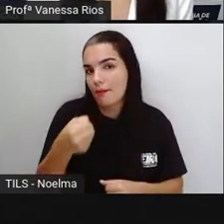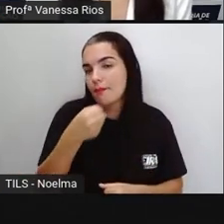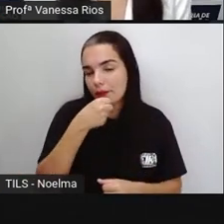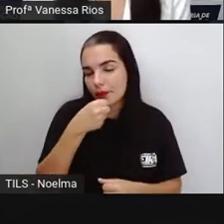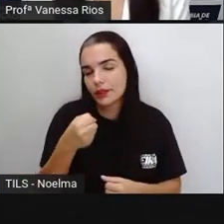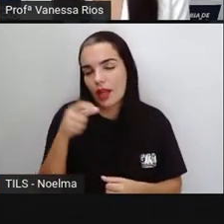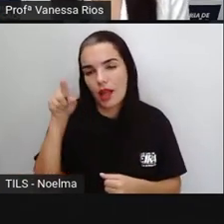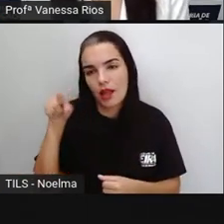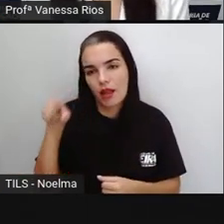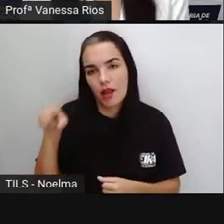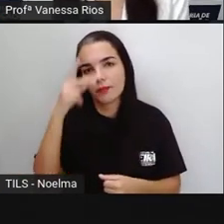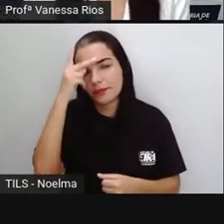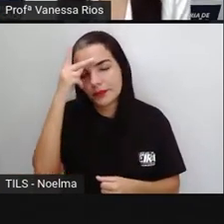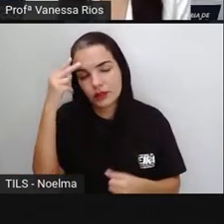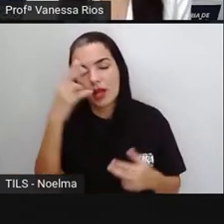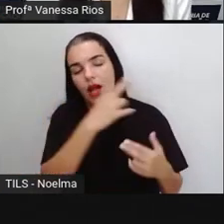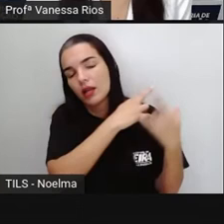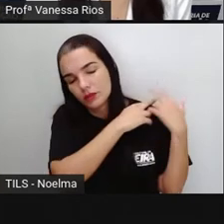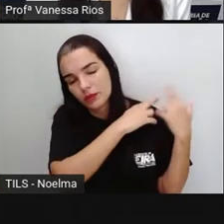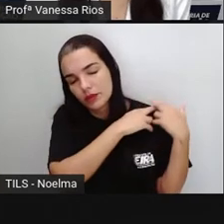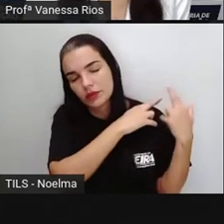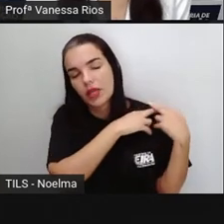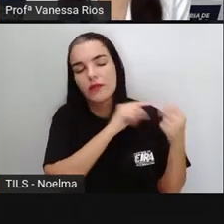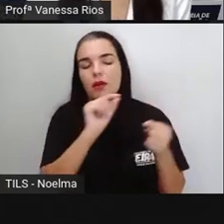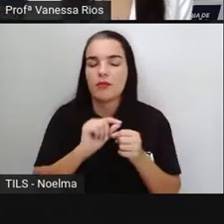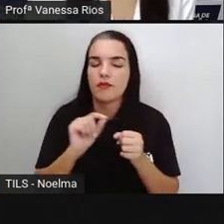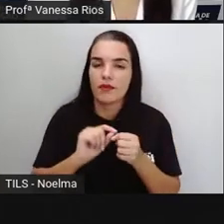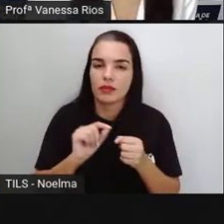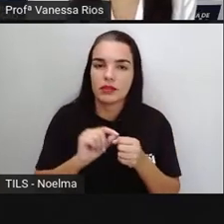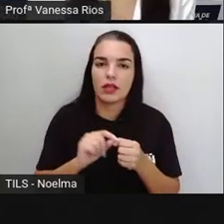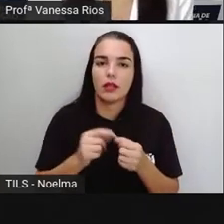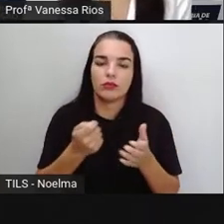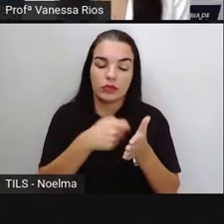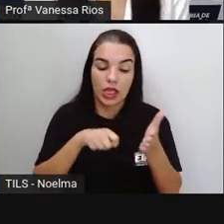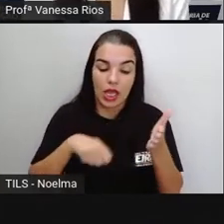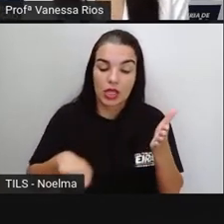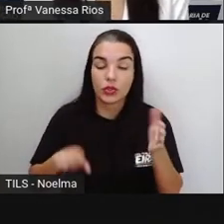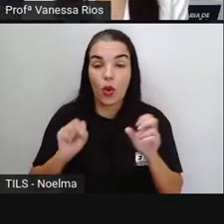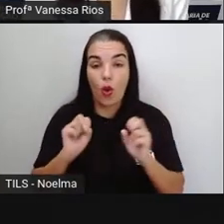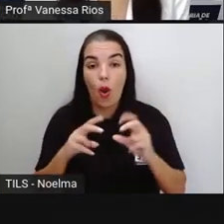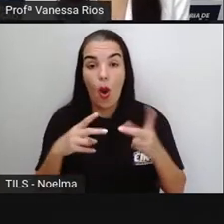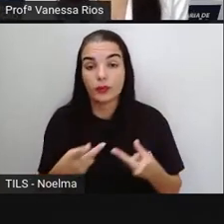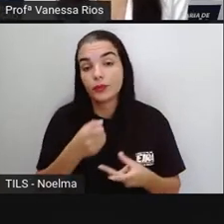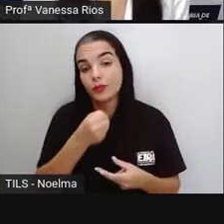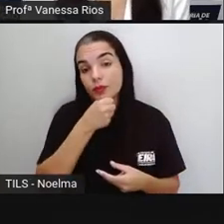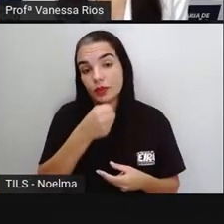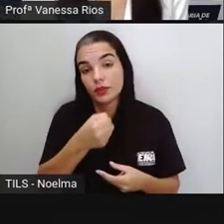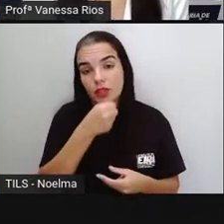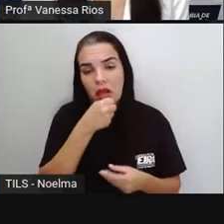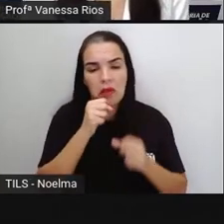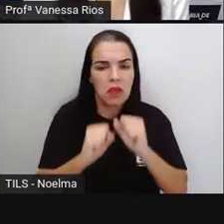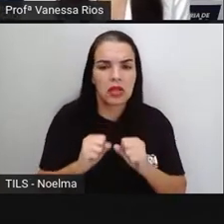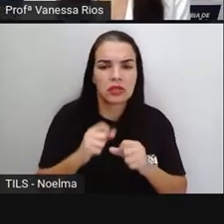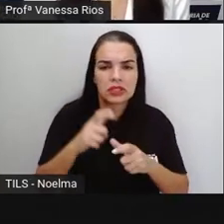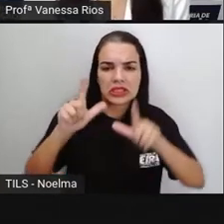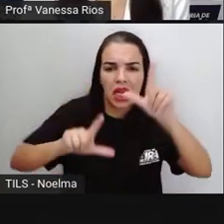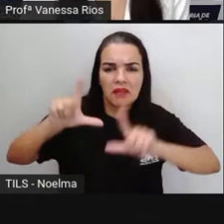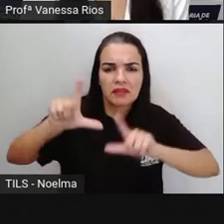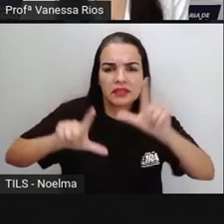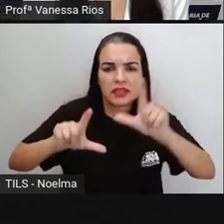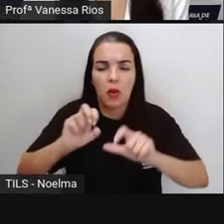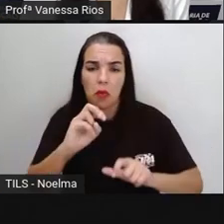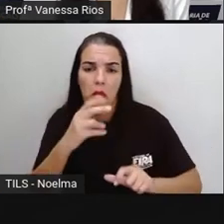que antes de chegar, mesmo que para ser apresentada no jornal, pela televisão ou até pelo rádio, esse texto